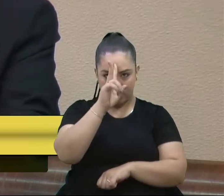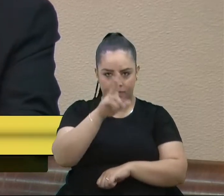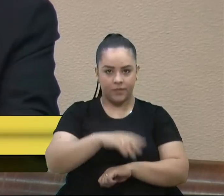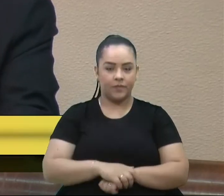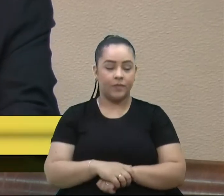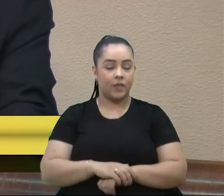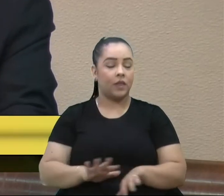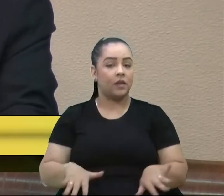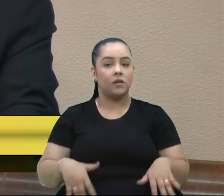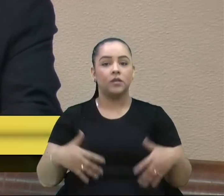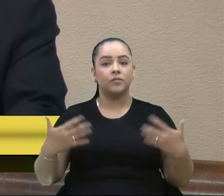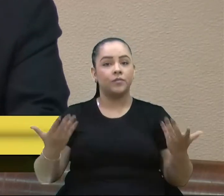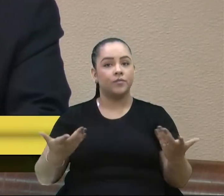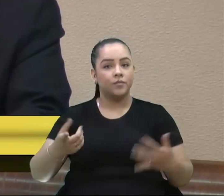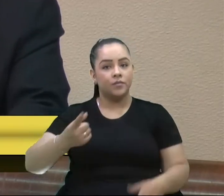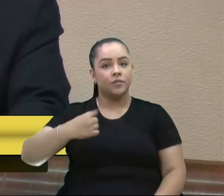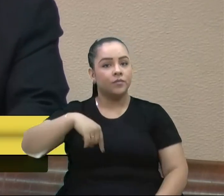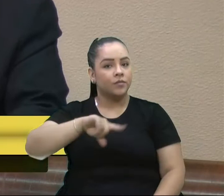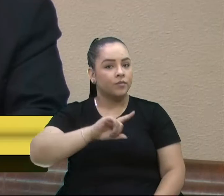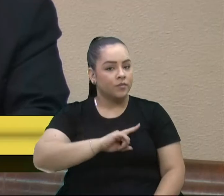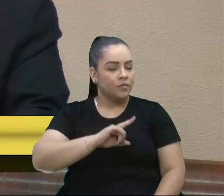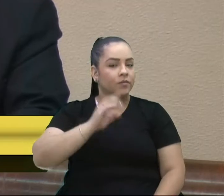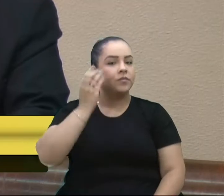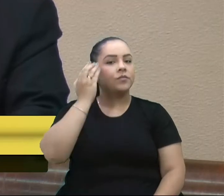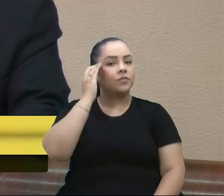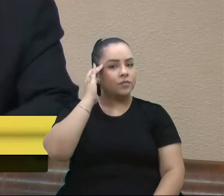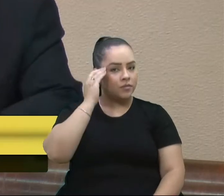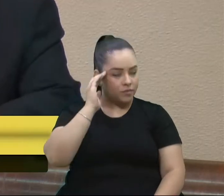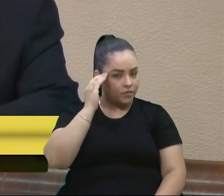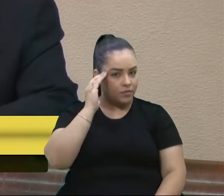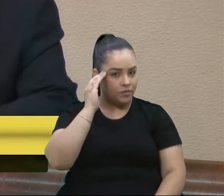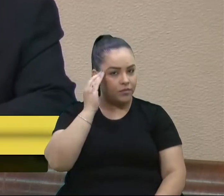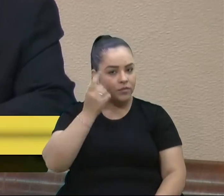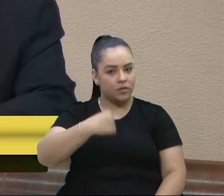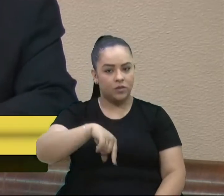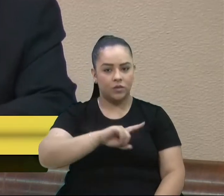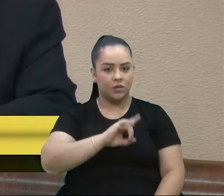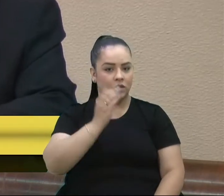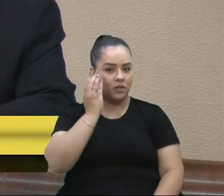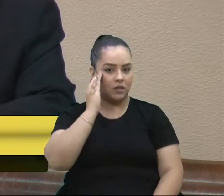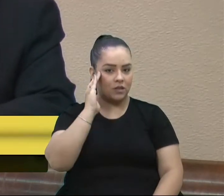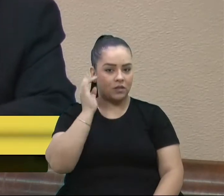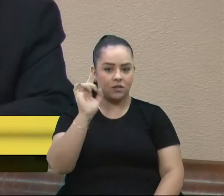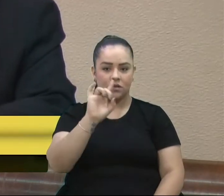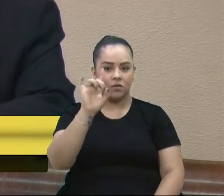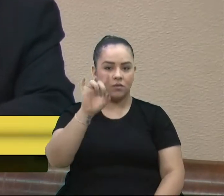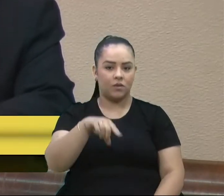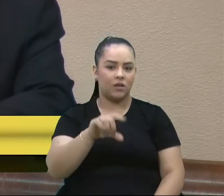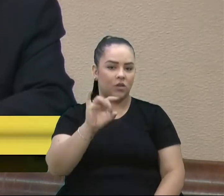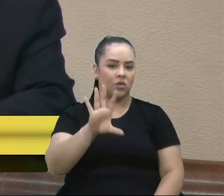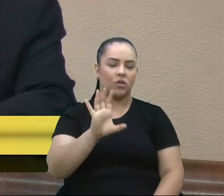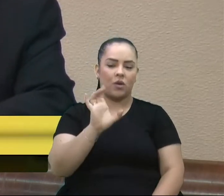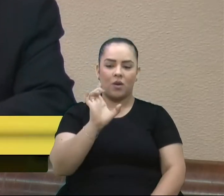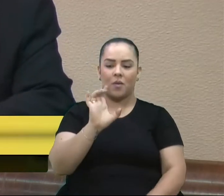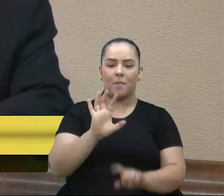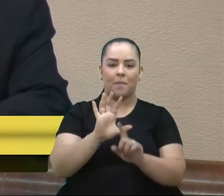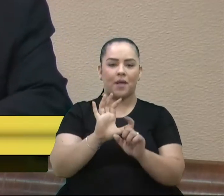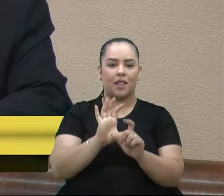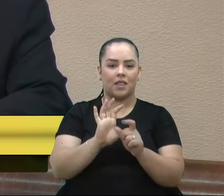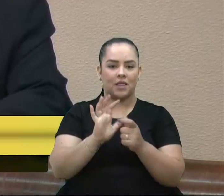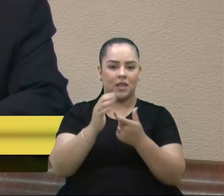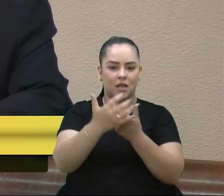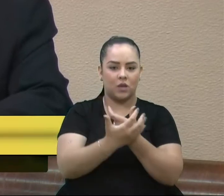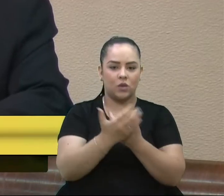Então, a gente entende que não colocar apenas termos bonitos em programas de